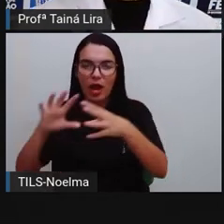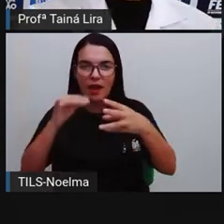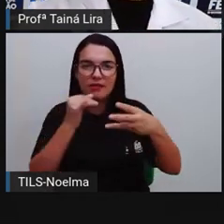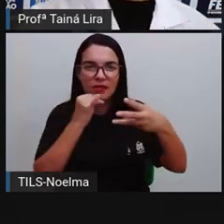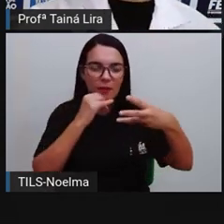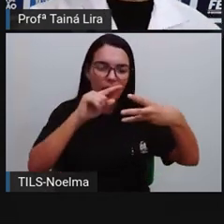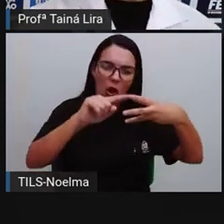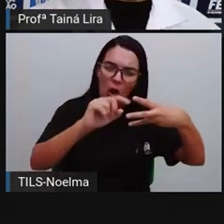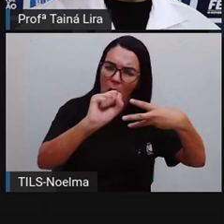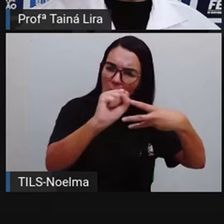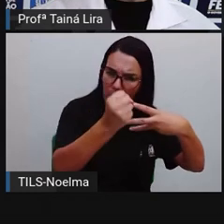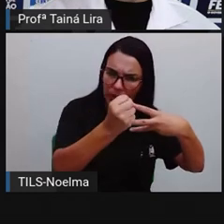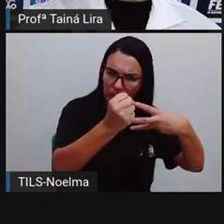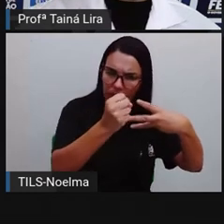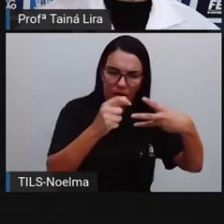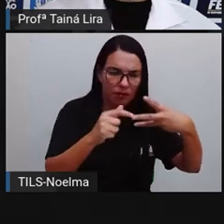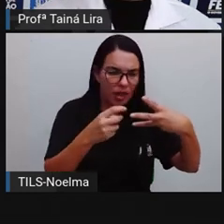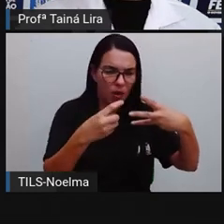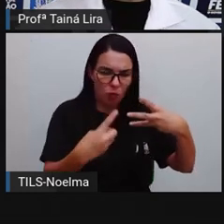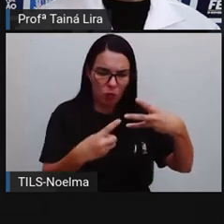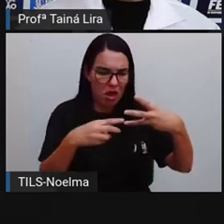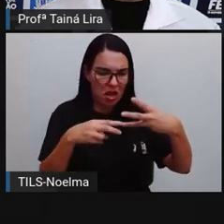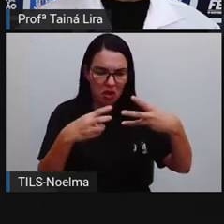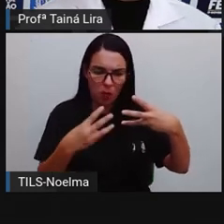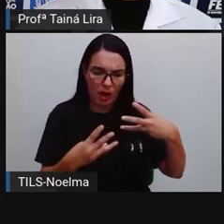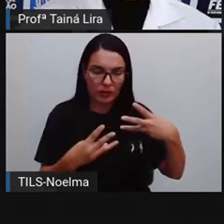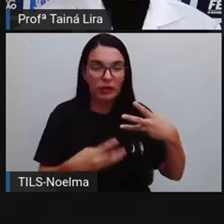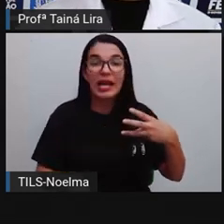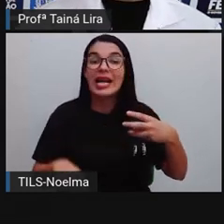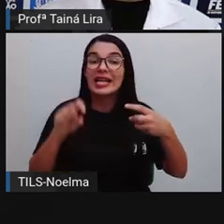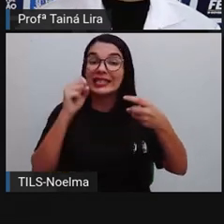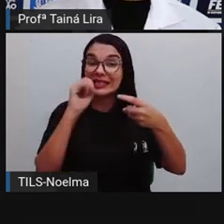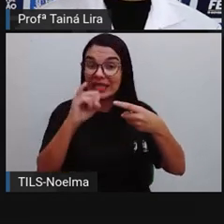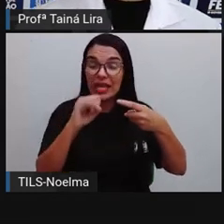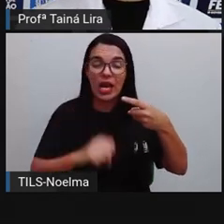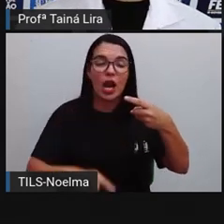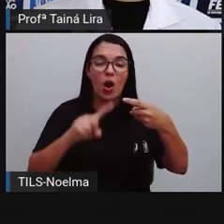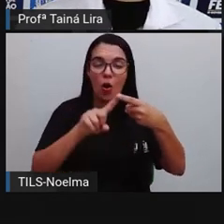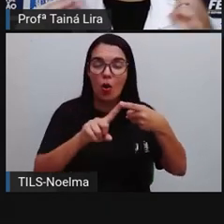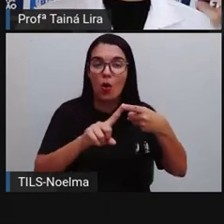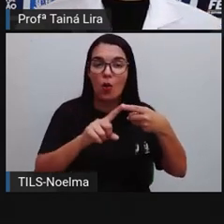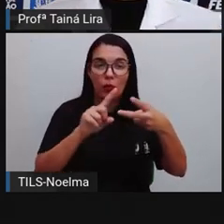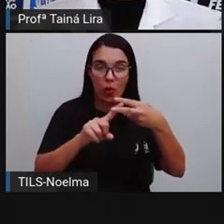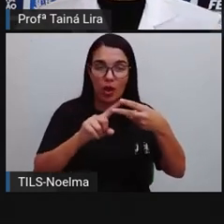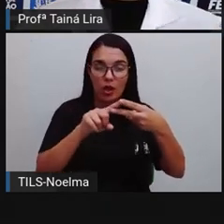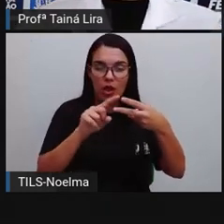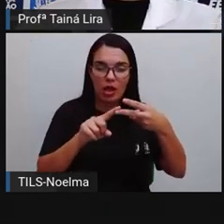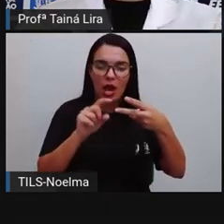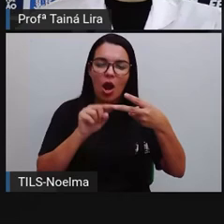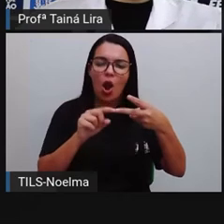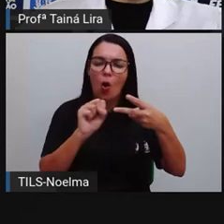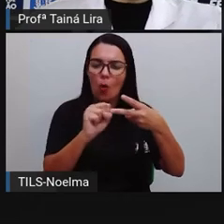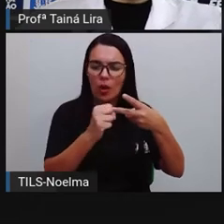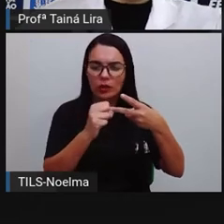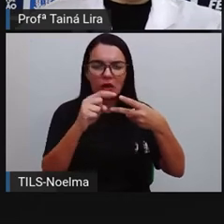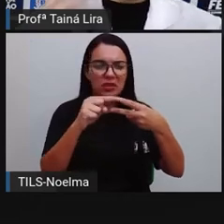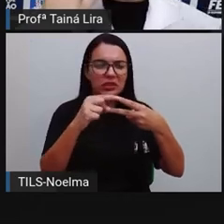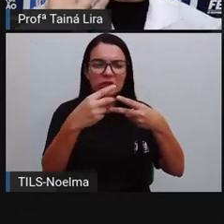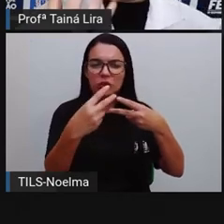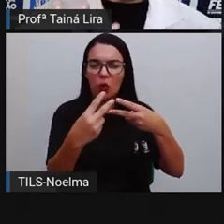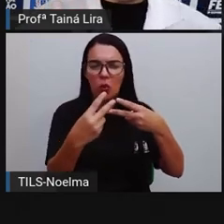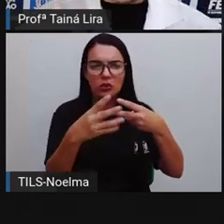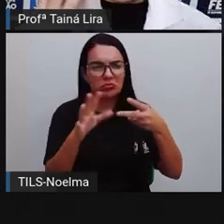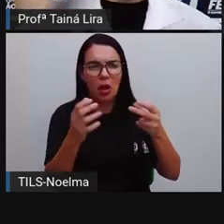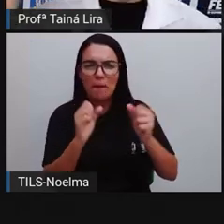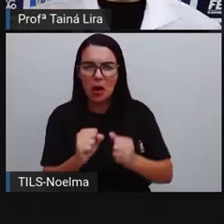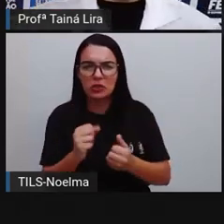se for um número aí de 3 algarismos, você pode pensar em um número onde o 8 apareça ou no início,